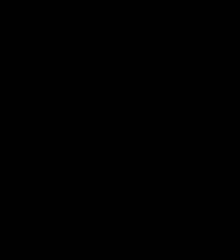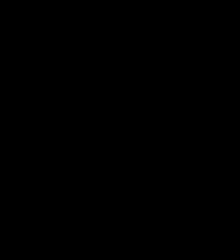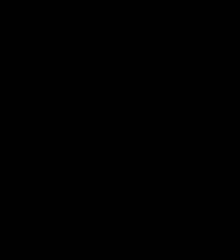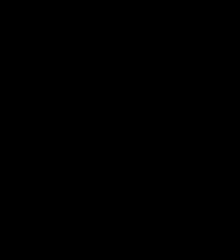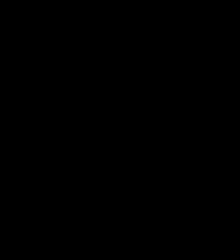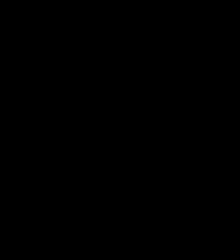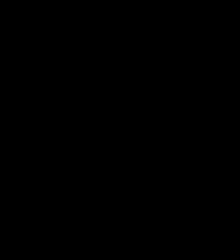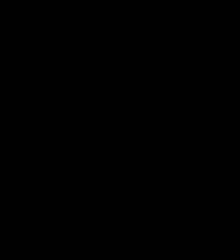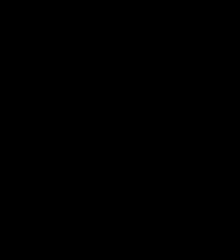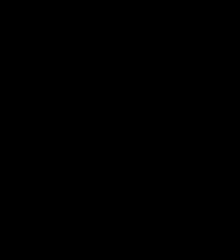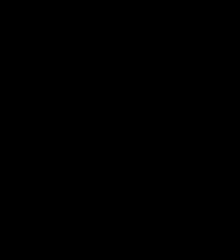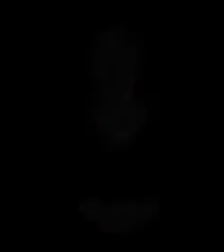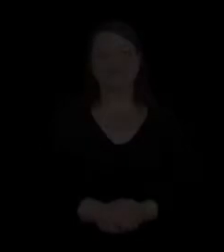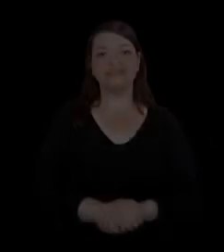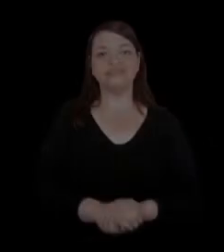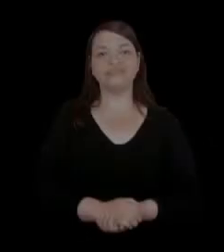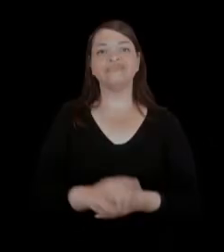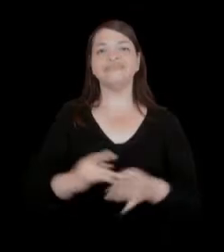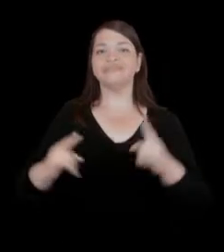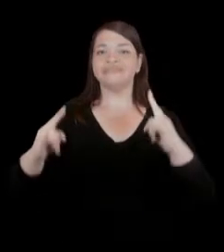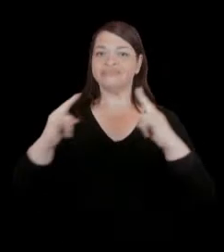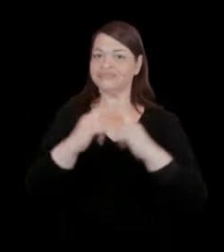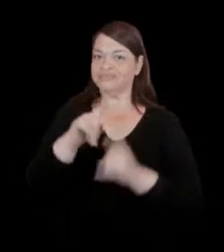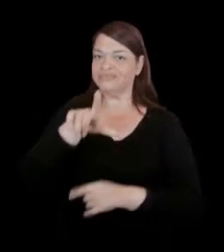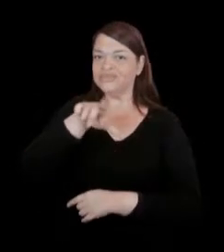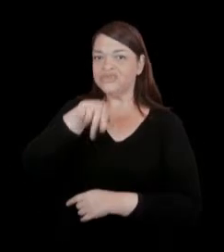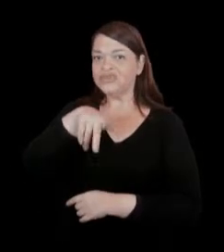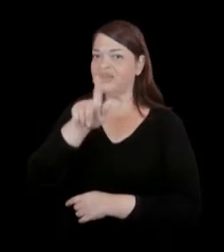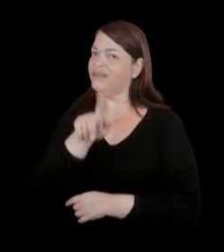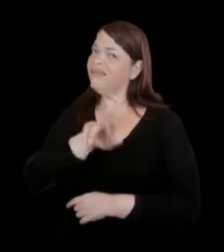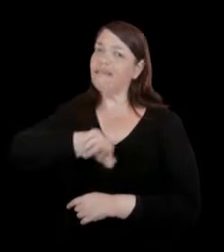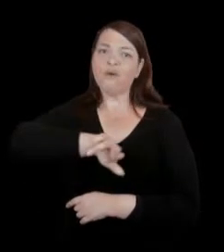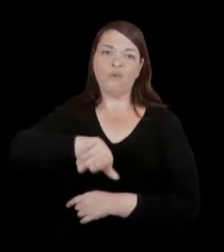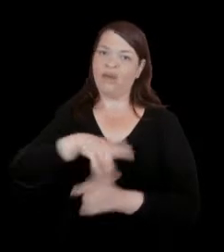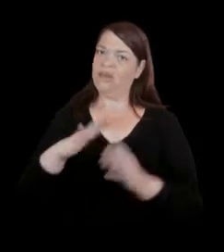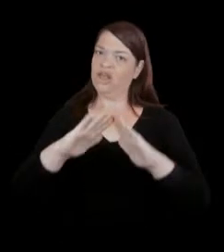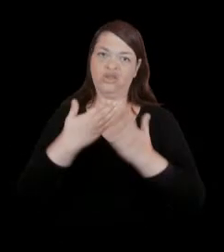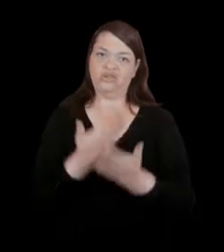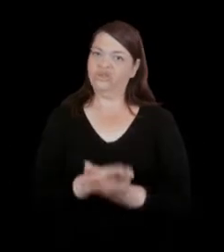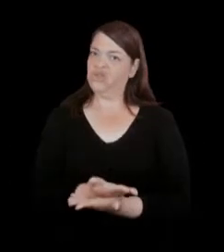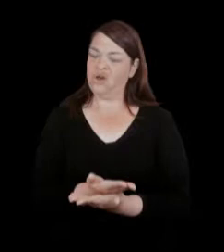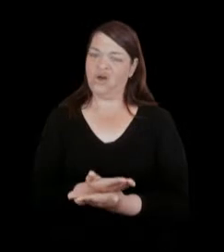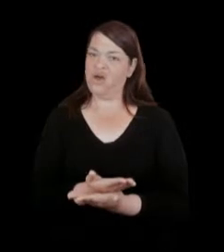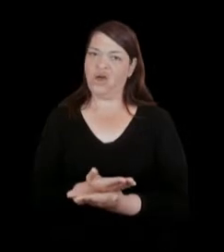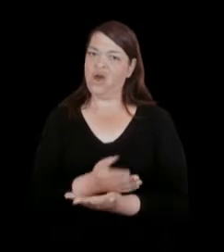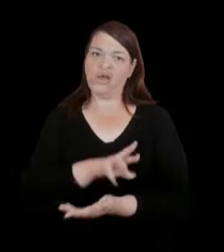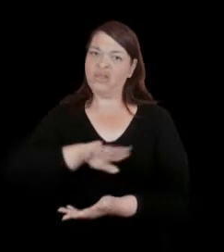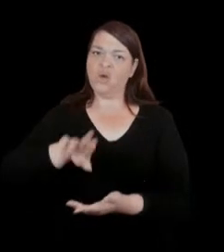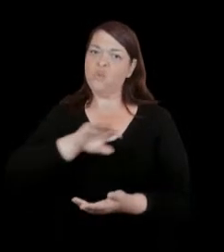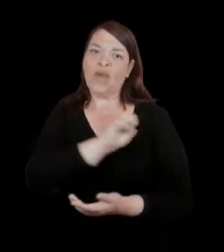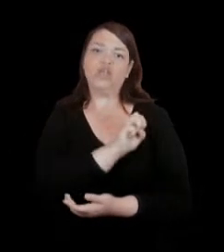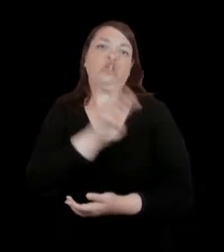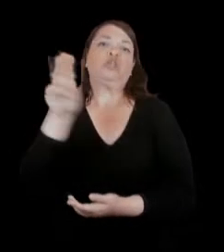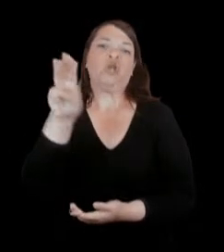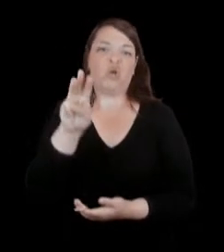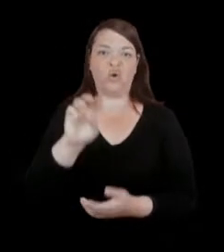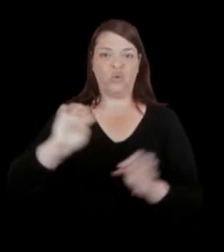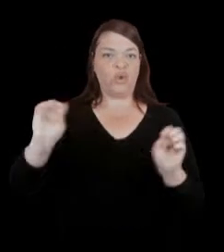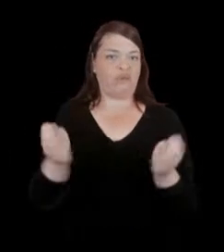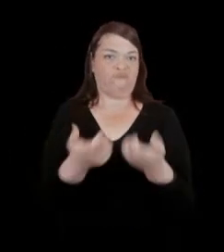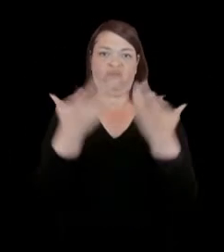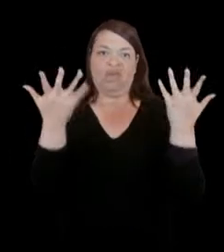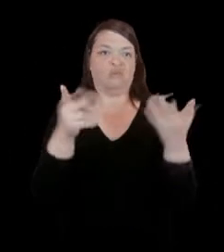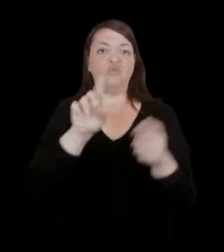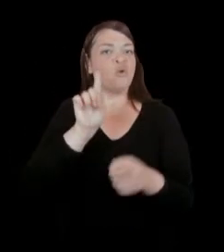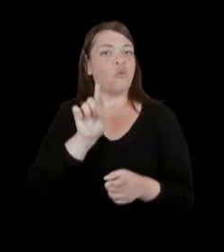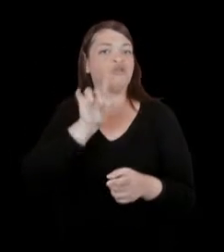som e canhões de luz. O Instituto Lingue não é uma escola, ele não é um espaço de shows ou de eventos, ele não é um